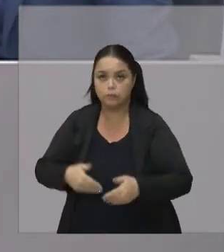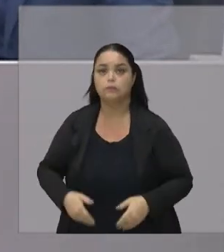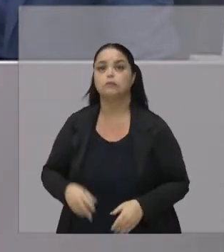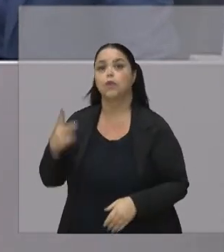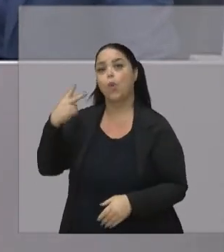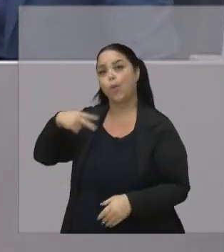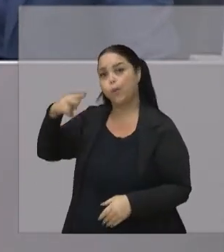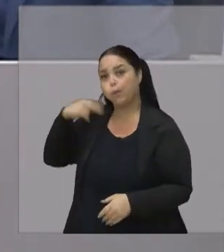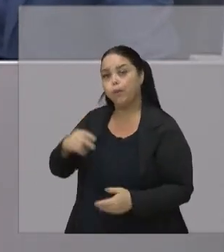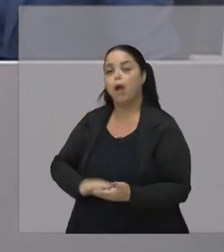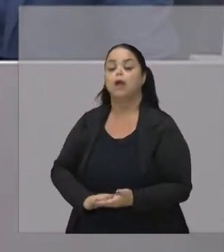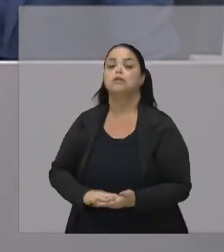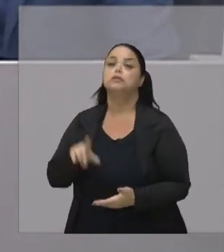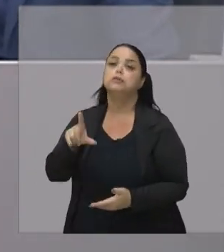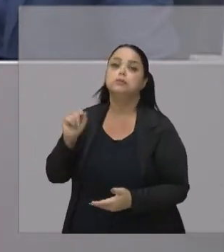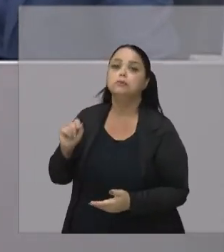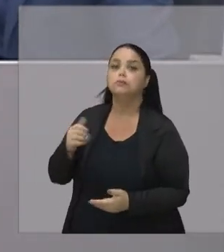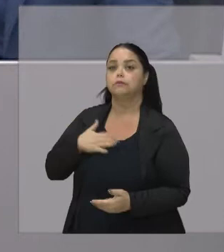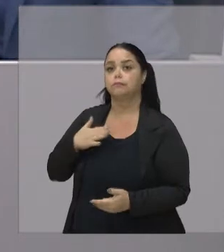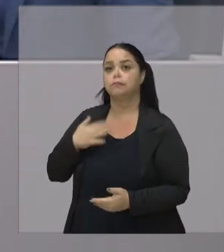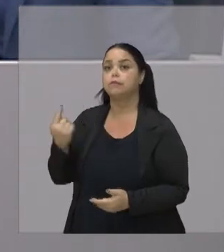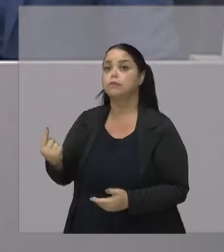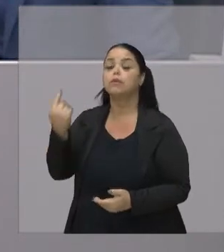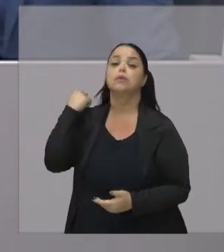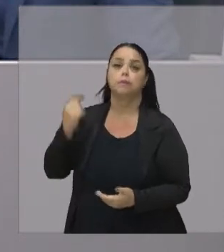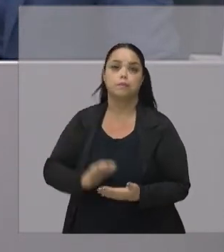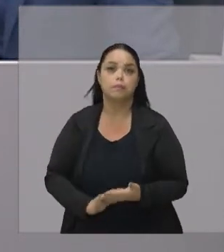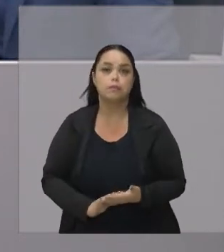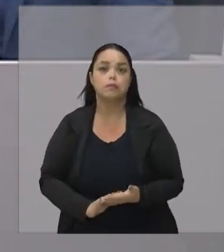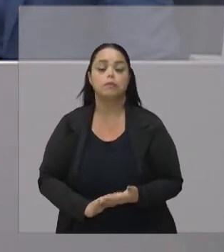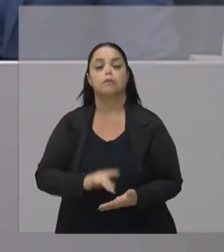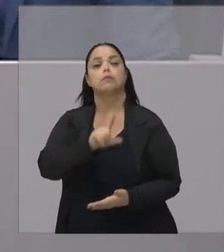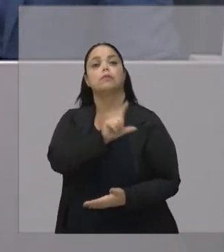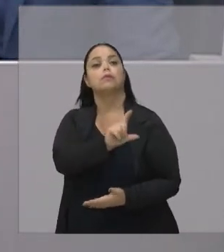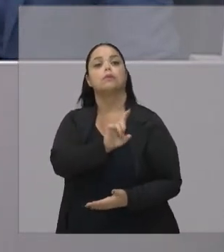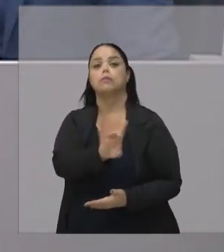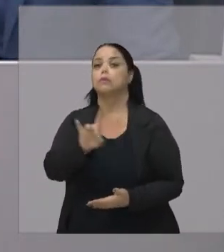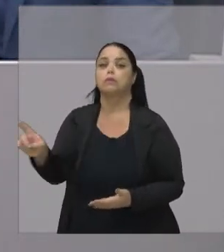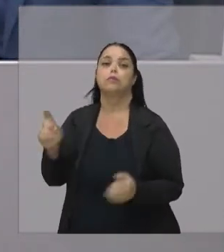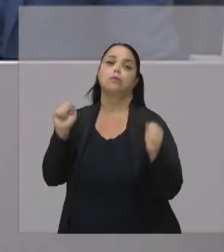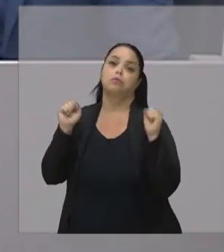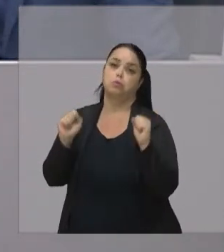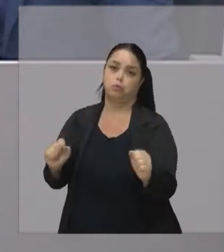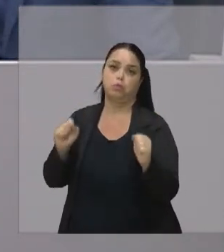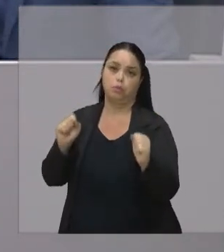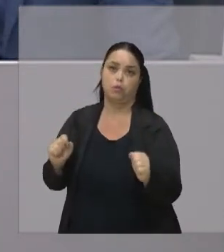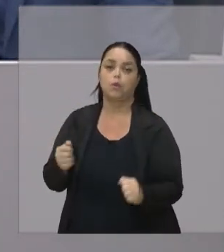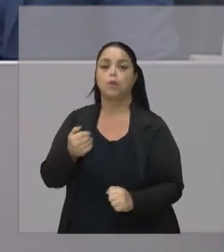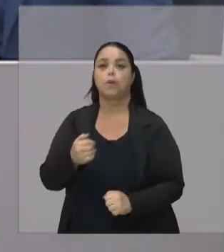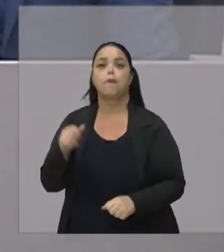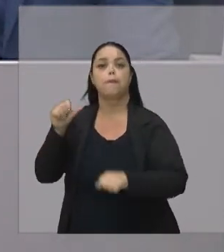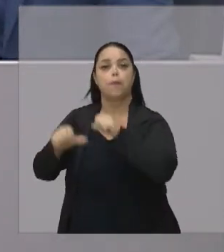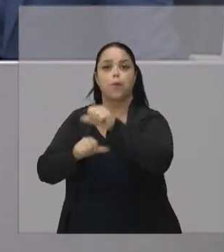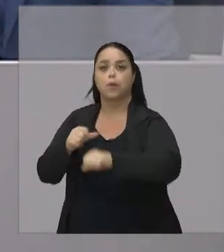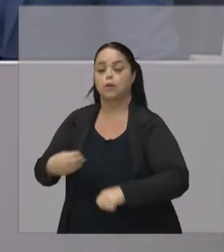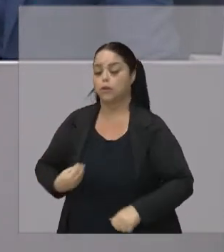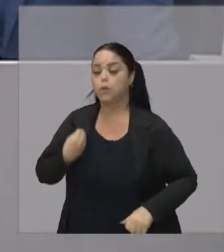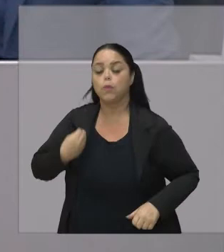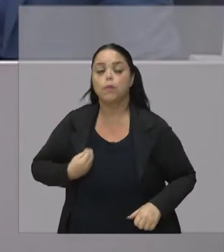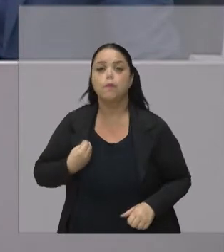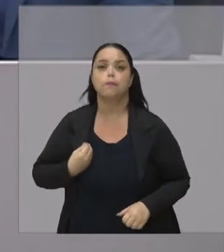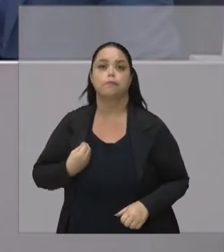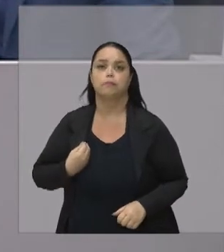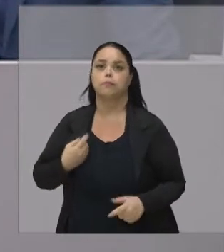vereador Foi uma escolha Que eu fiz lá atrás E que cada um Pode fazer a sua escolha Para mudar o seu destino E isso não é